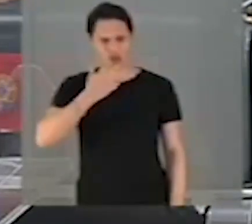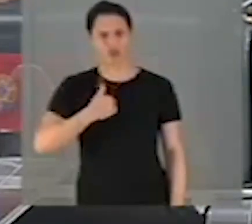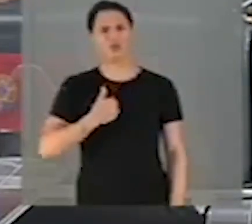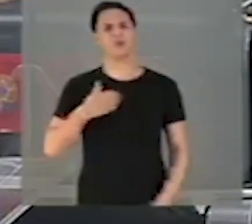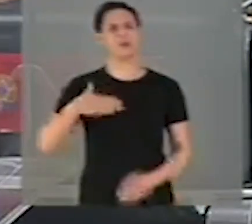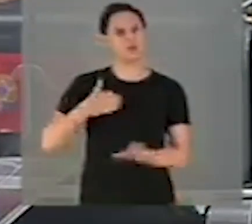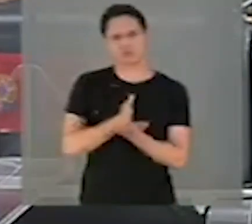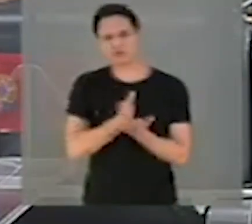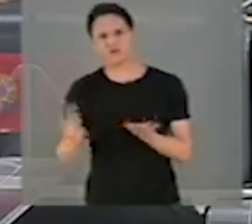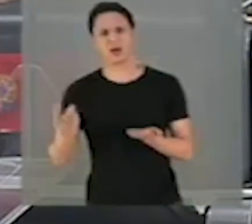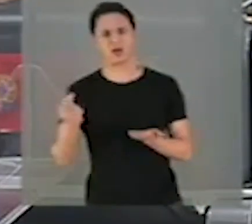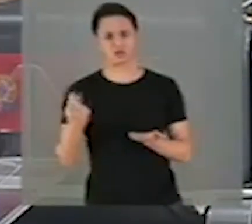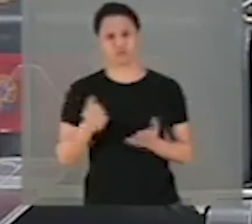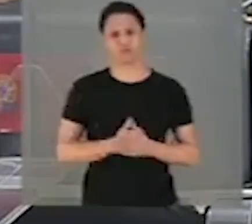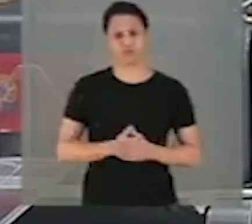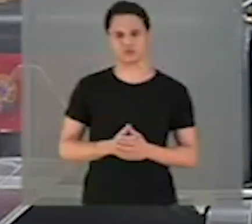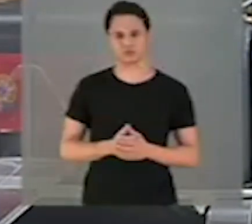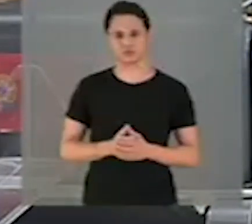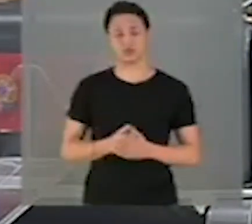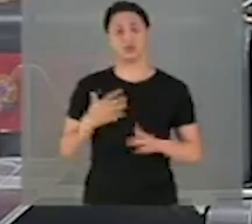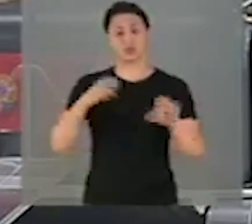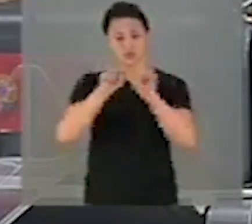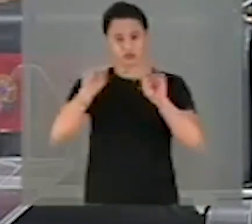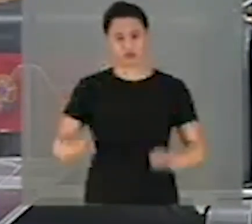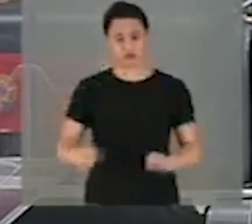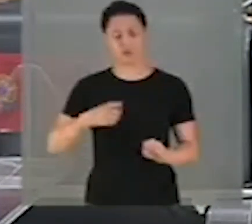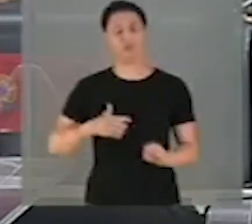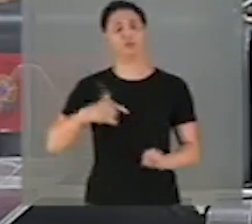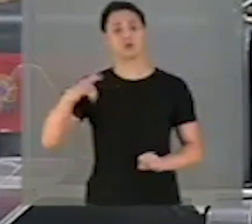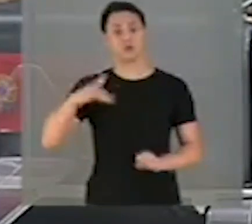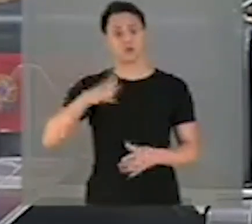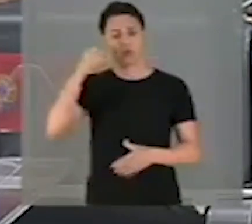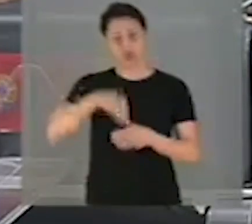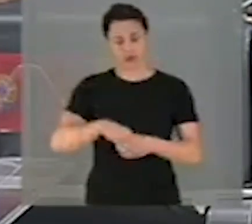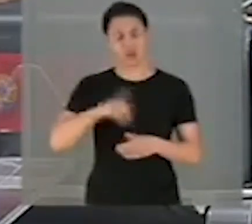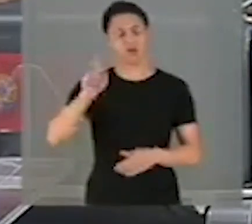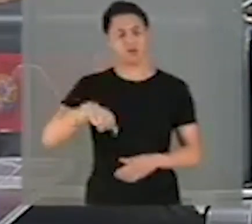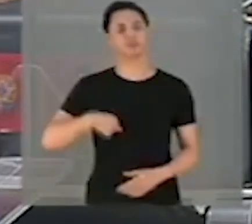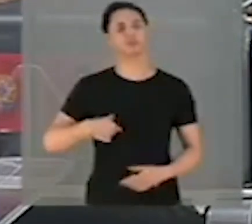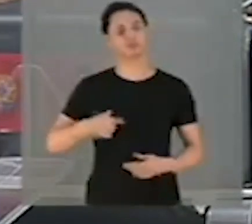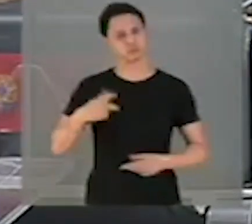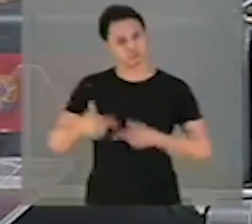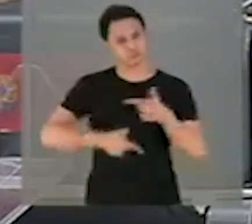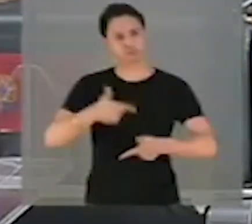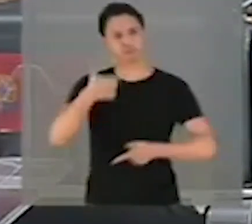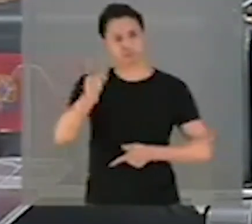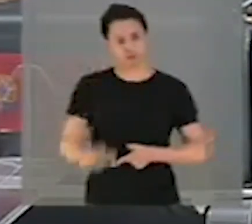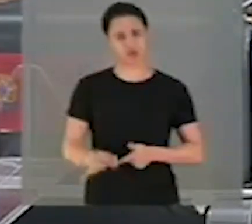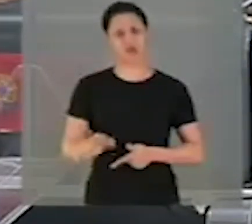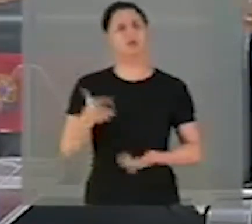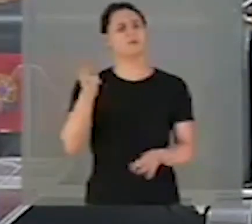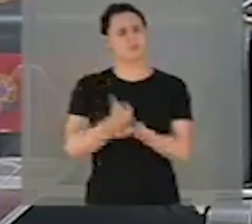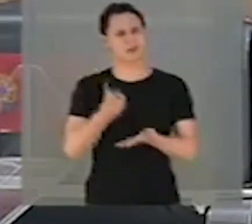recursos. Um governo onde o sistema de controle interno funciona mesmo diante das